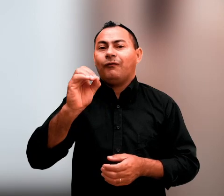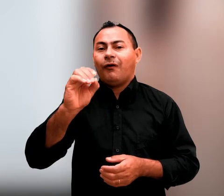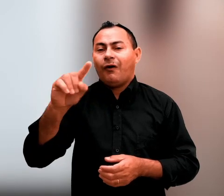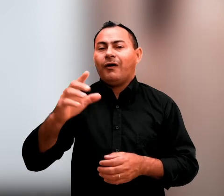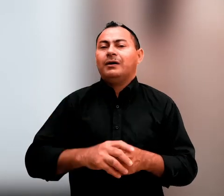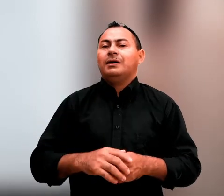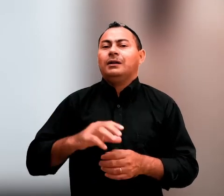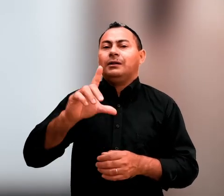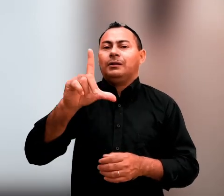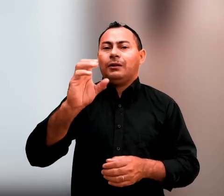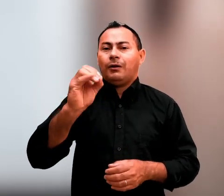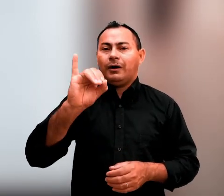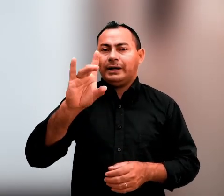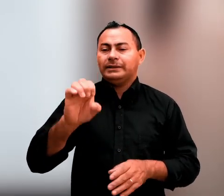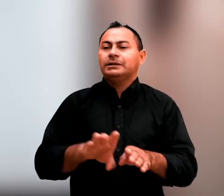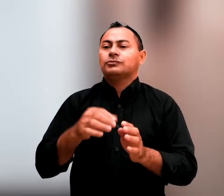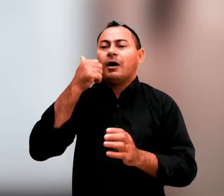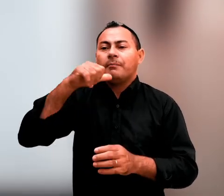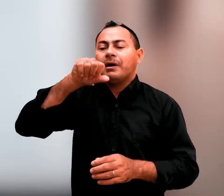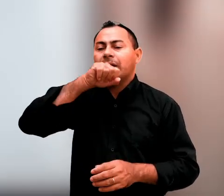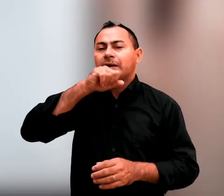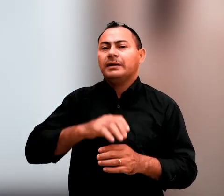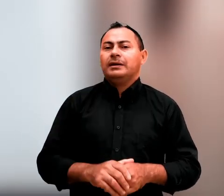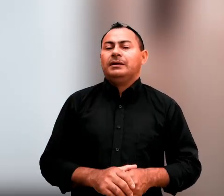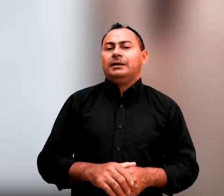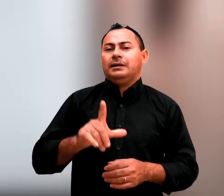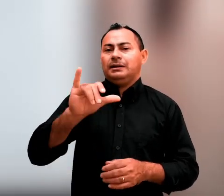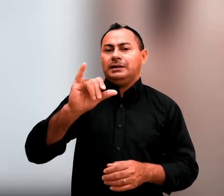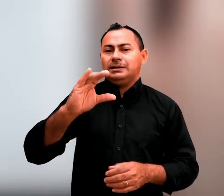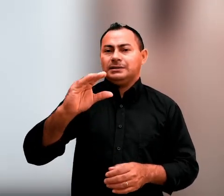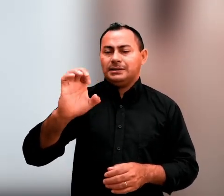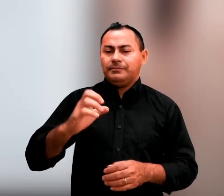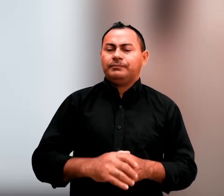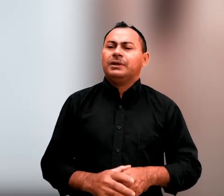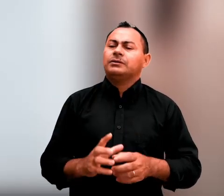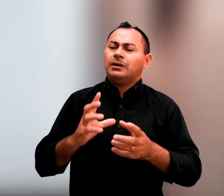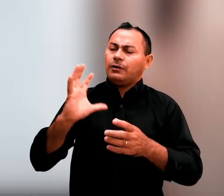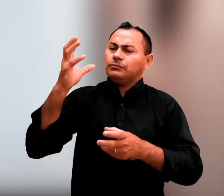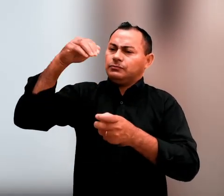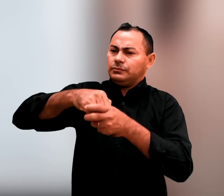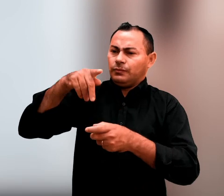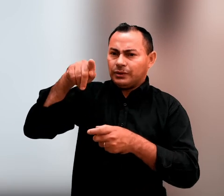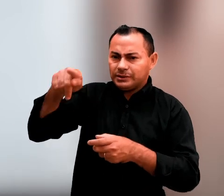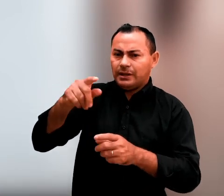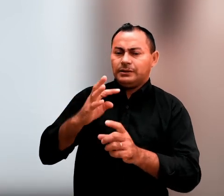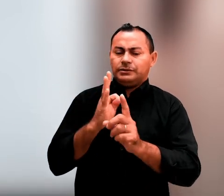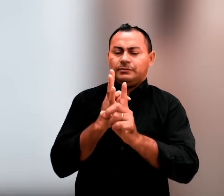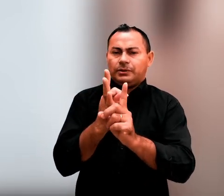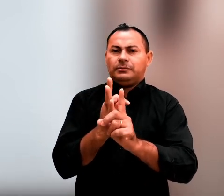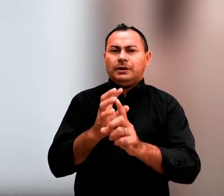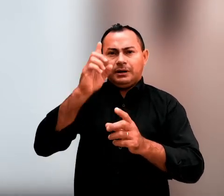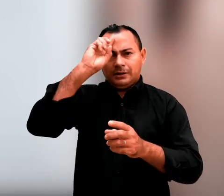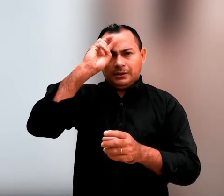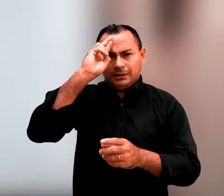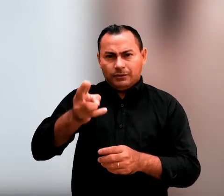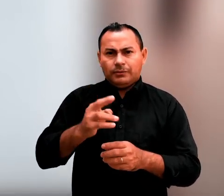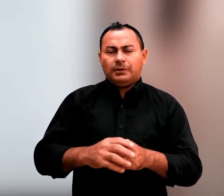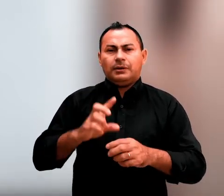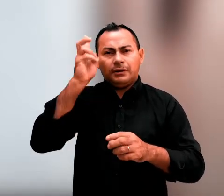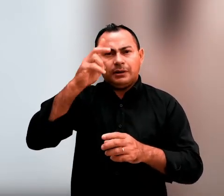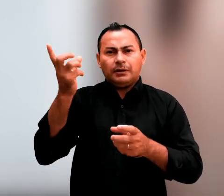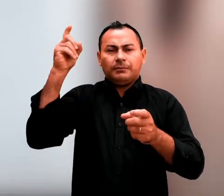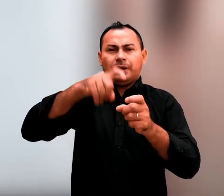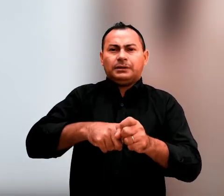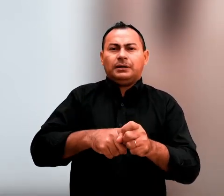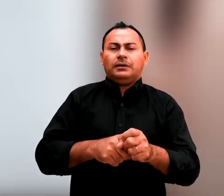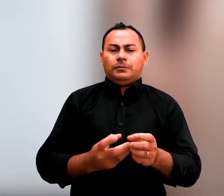mãe Eunice e estou convencido de que também habita em você. Por essa razão, torno a lembrar-lhe